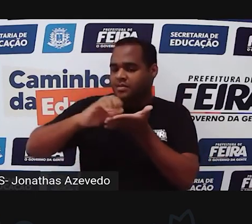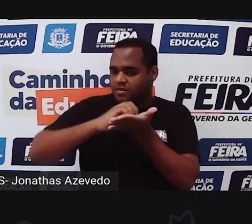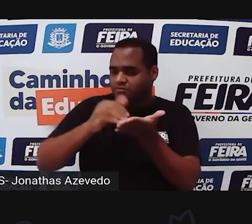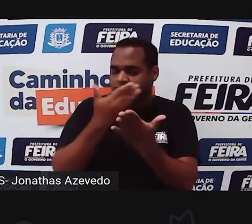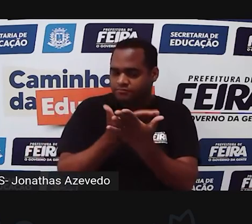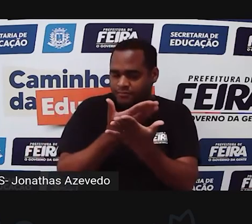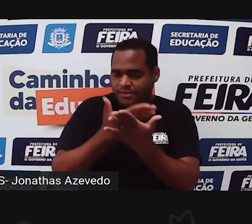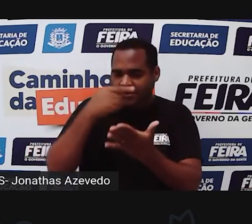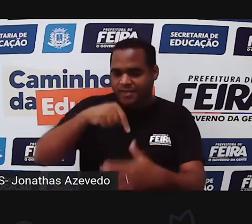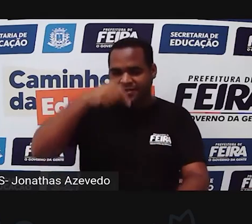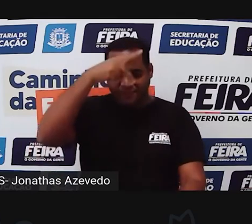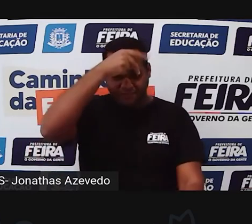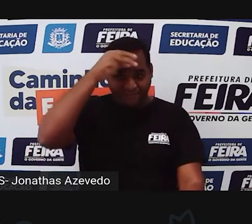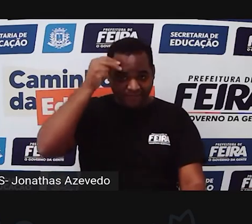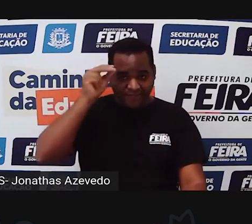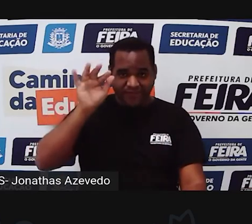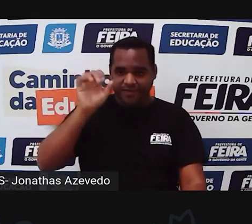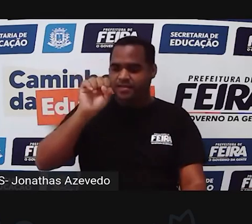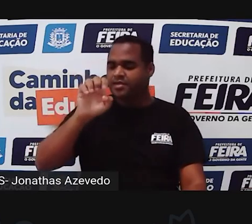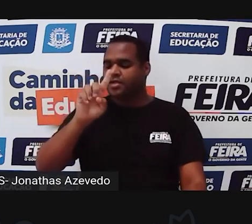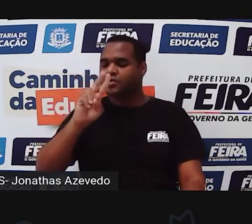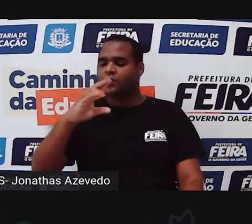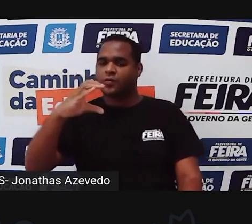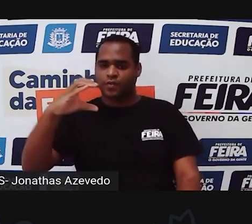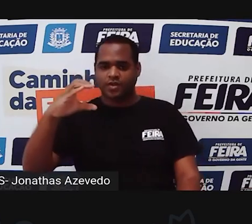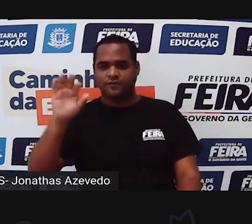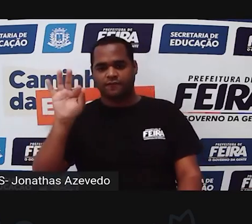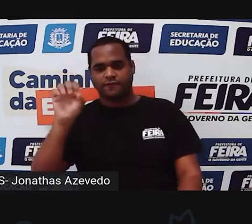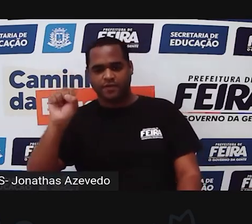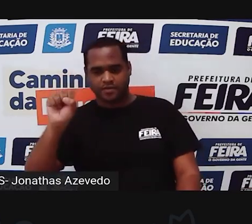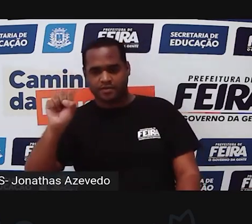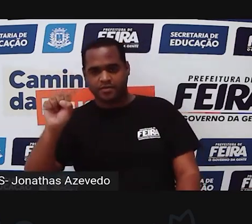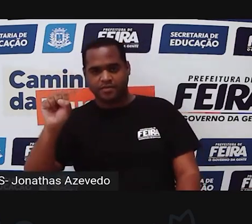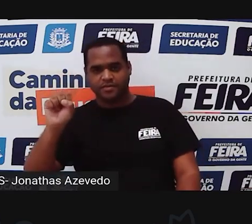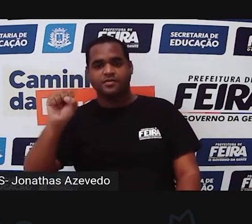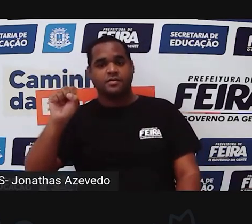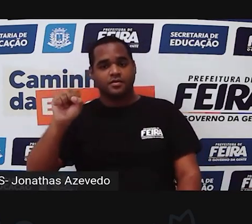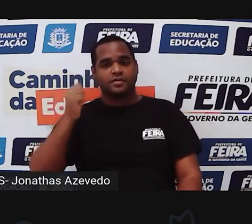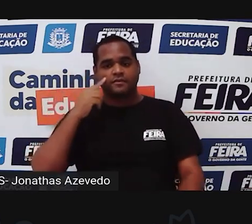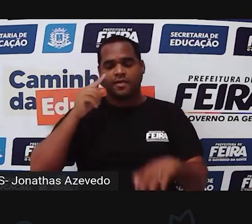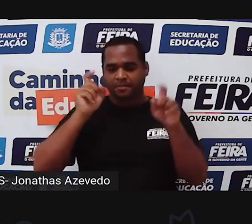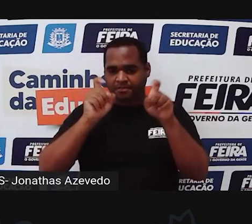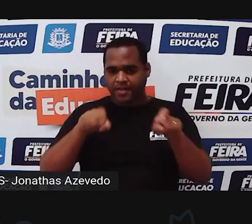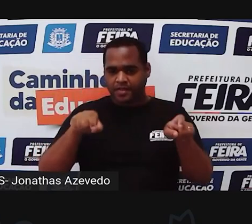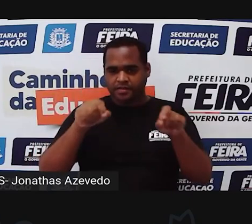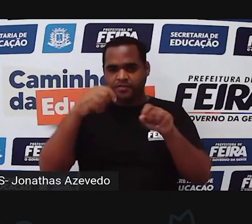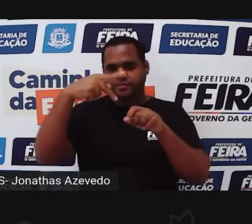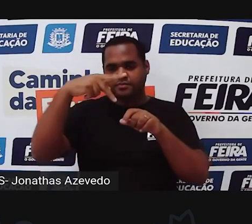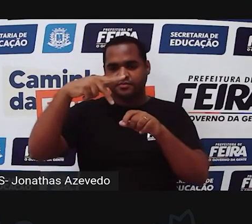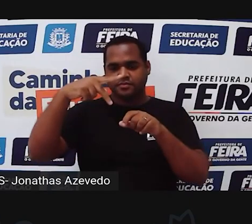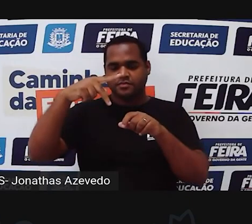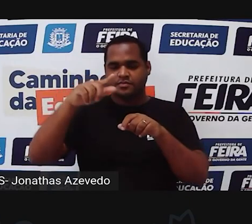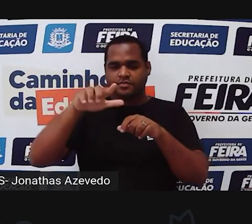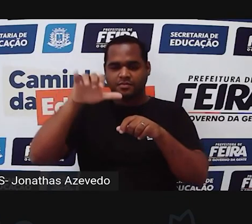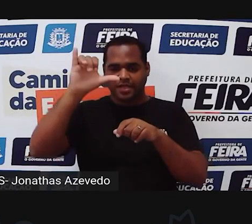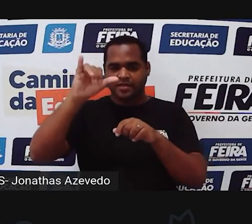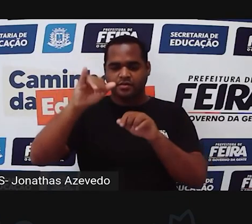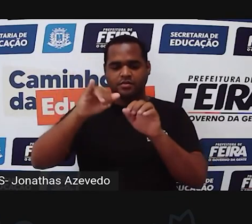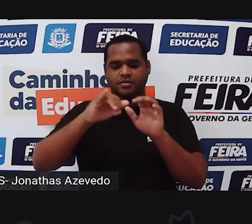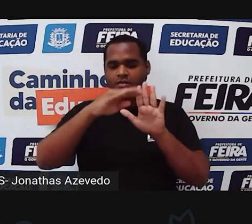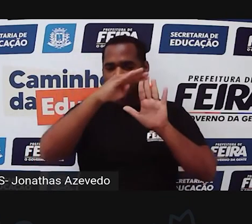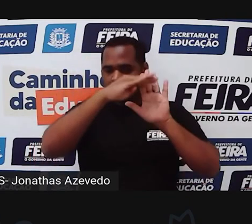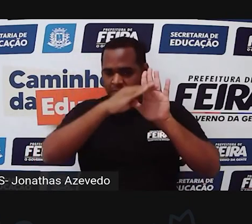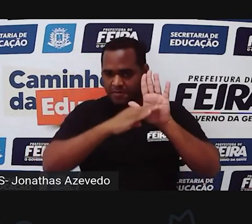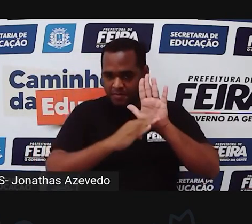feira de santana pesquisa por seduc feira de santana abre o canal vai na playlist de aulas de matemática do